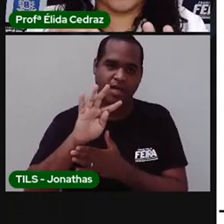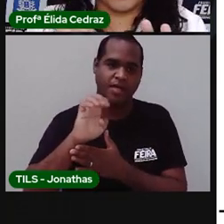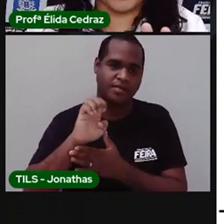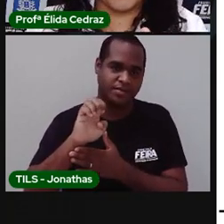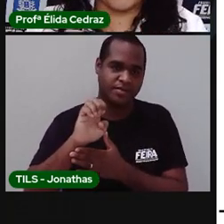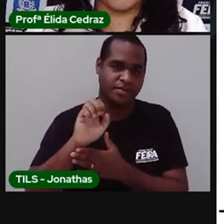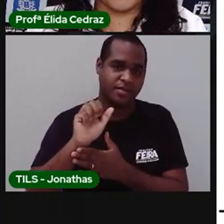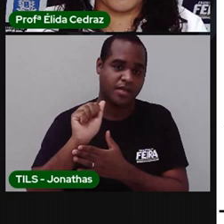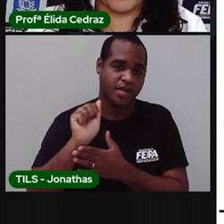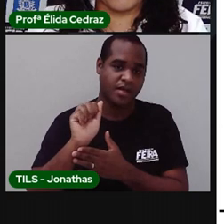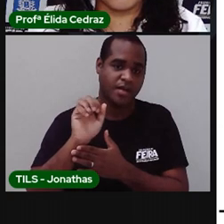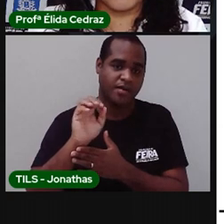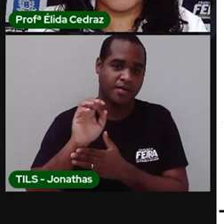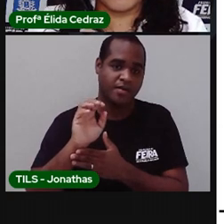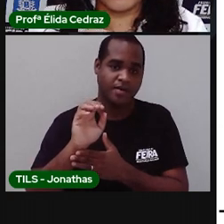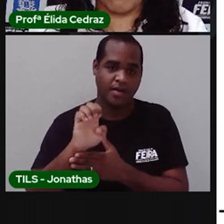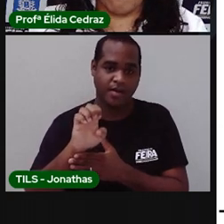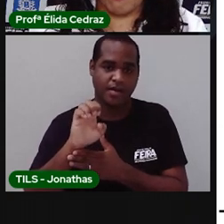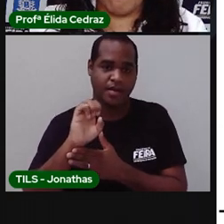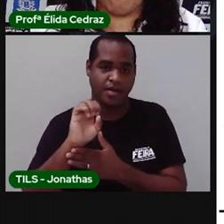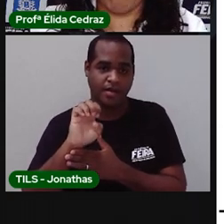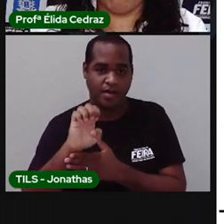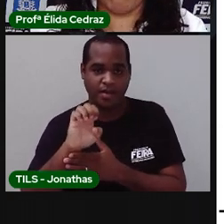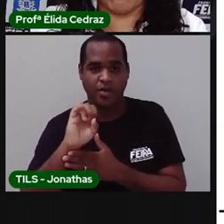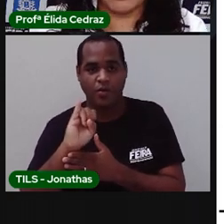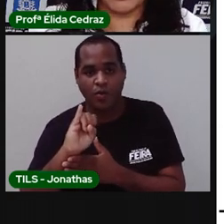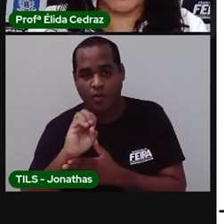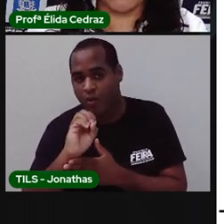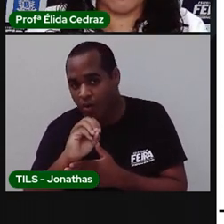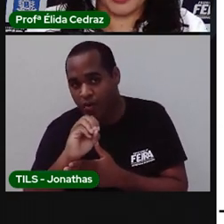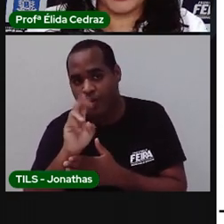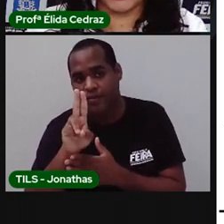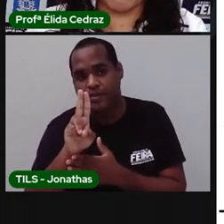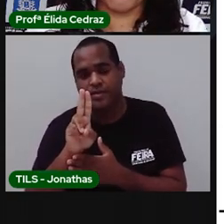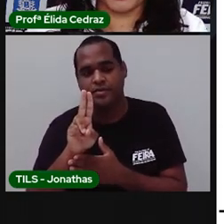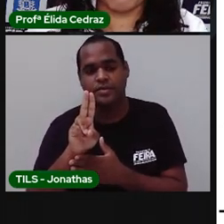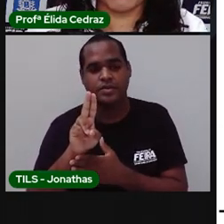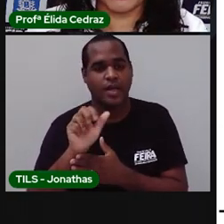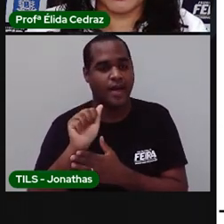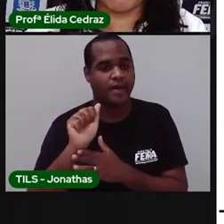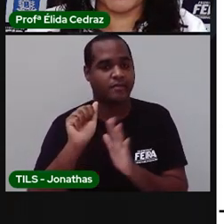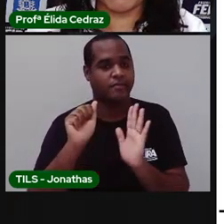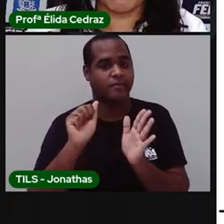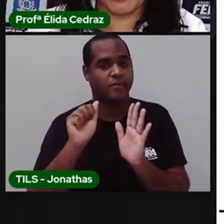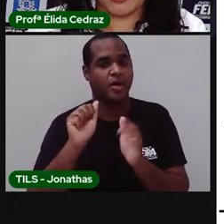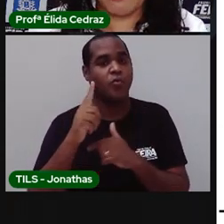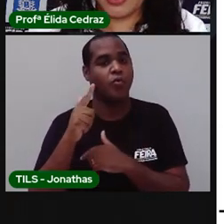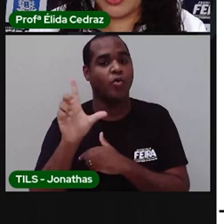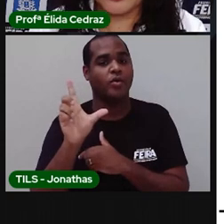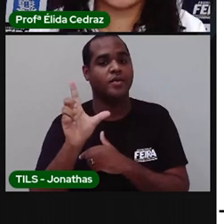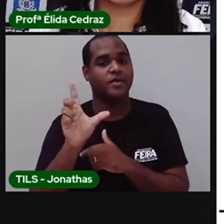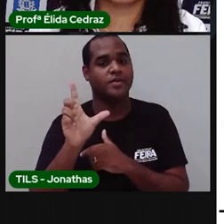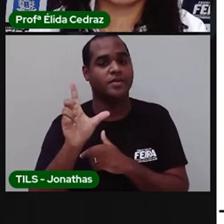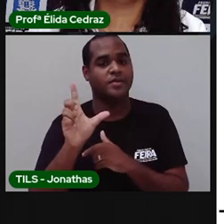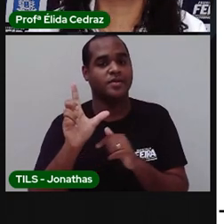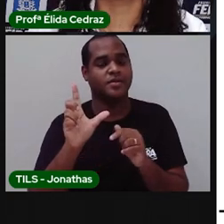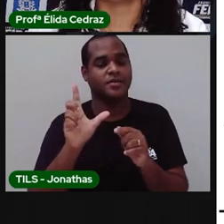Olha. A, E, I, O, U. Então, A já foi. Qual seria a próxima palavra?